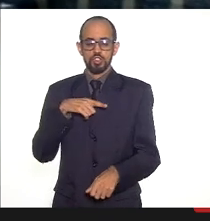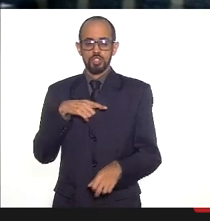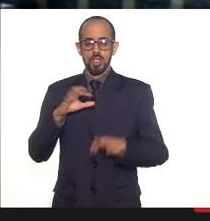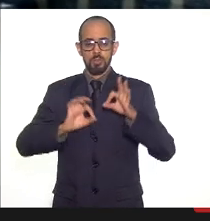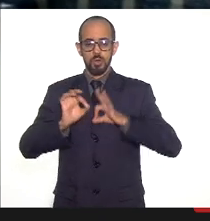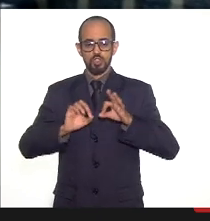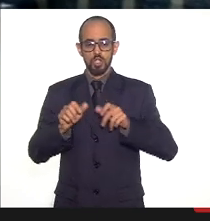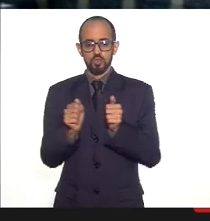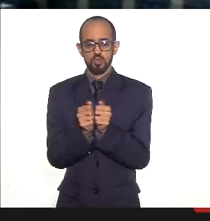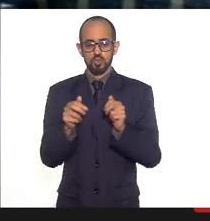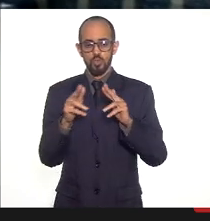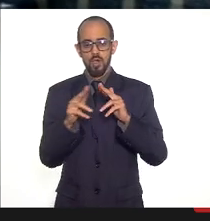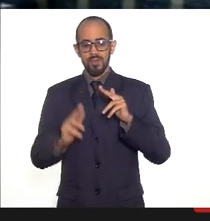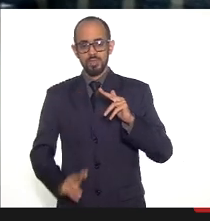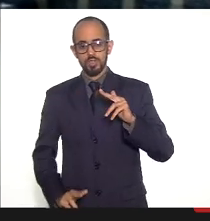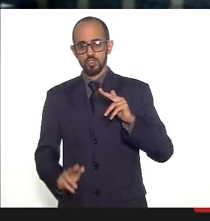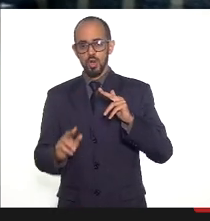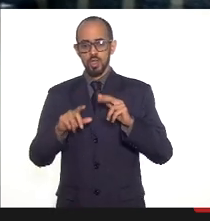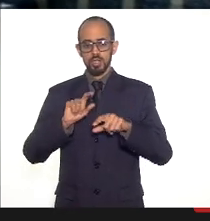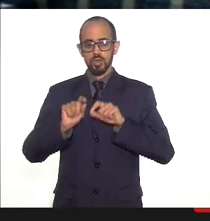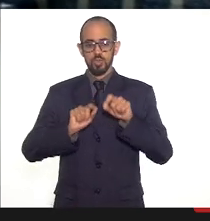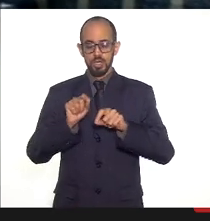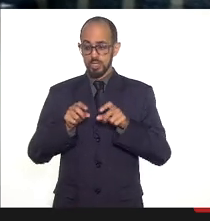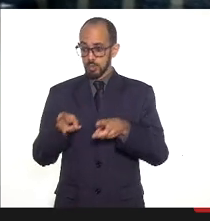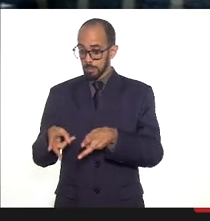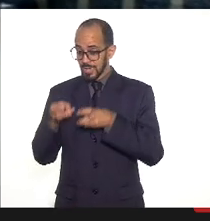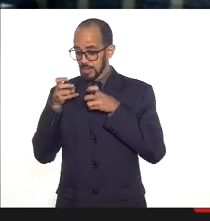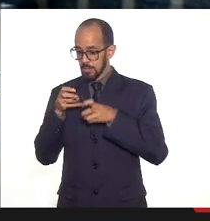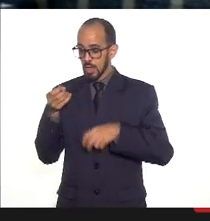FRJ de monitoramento de variantes